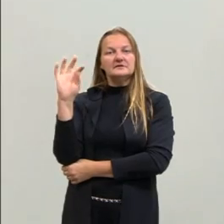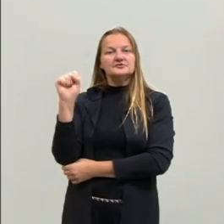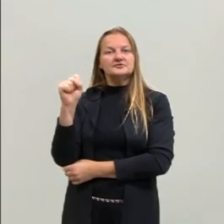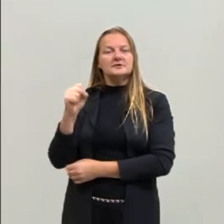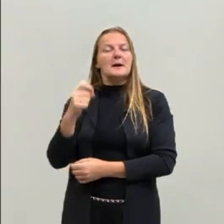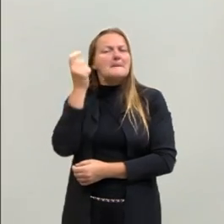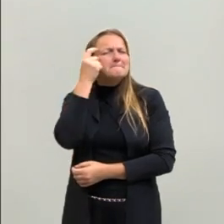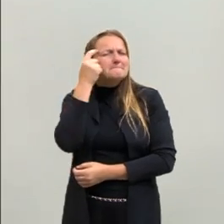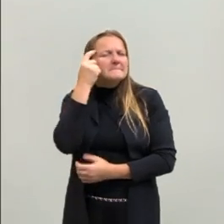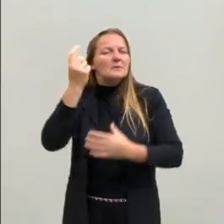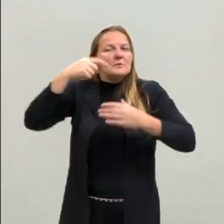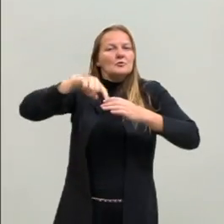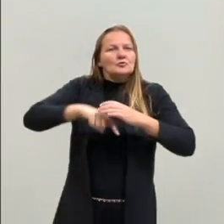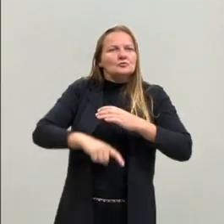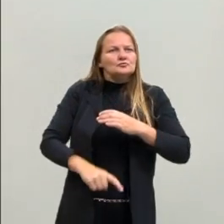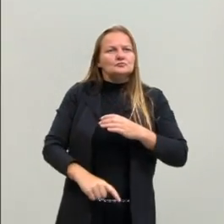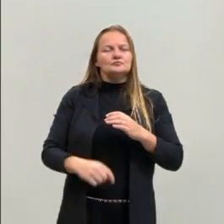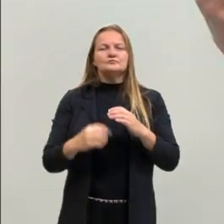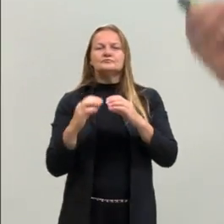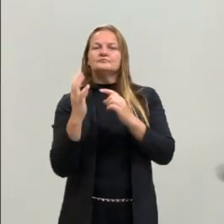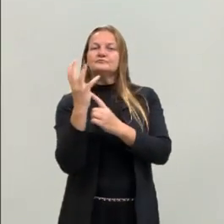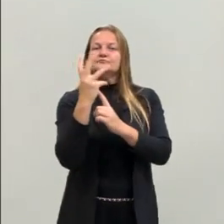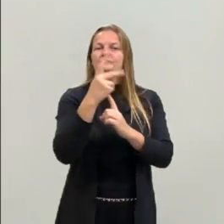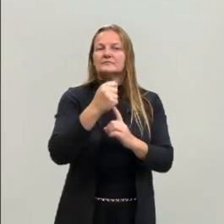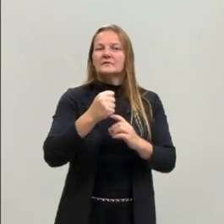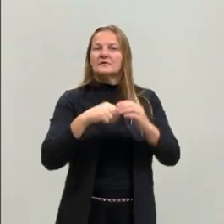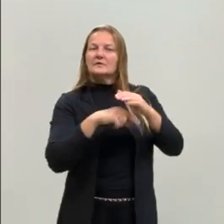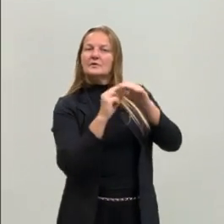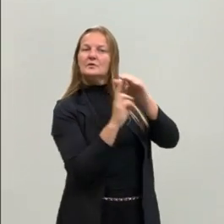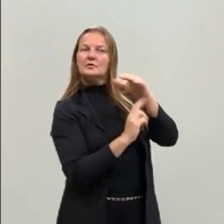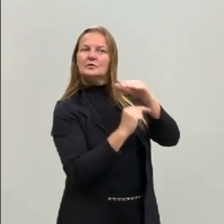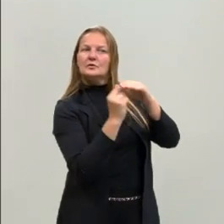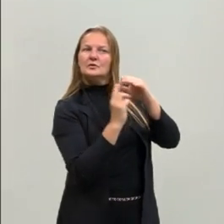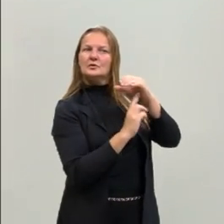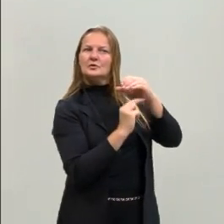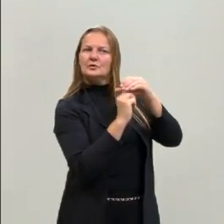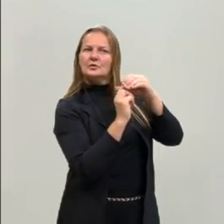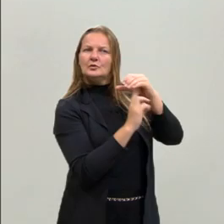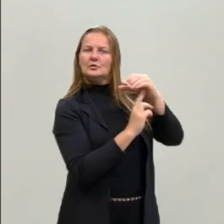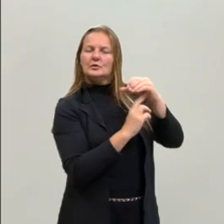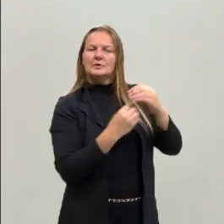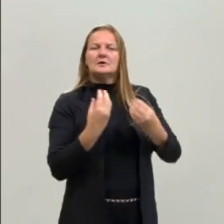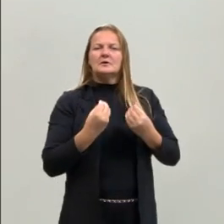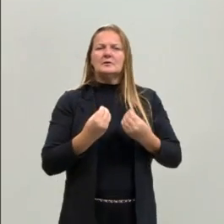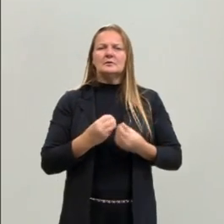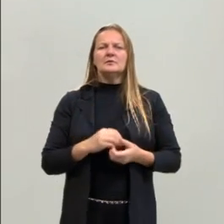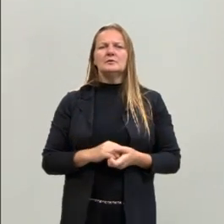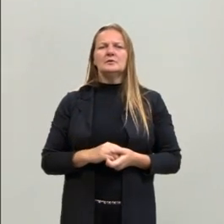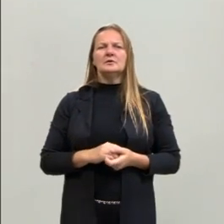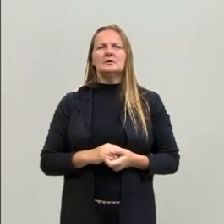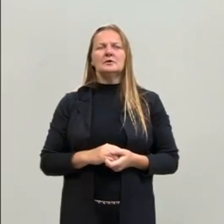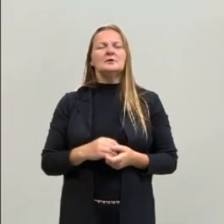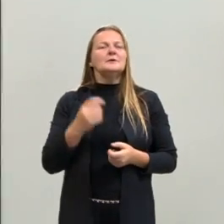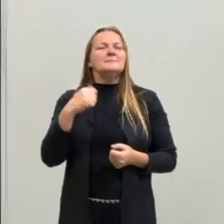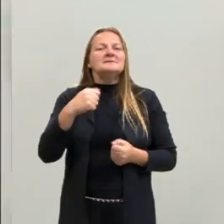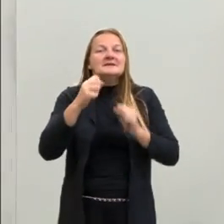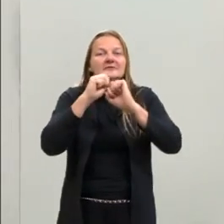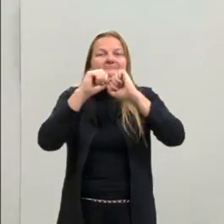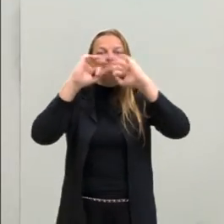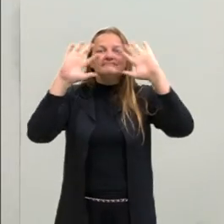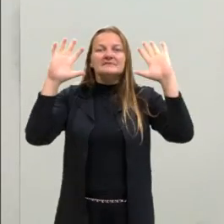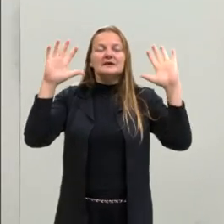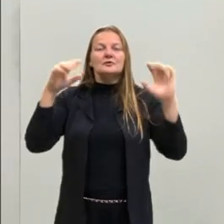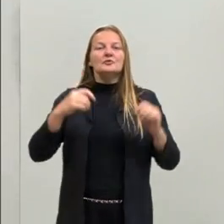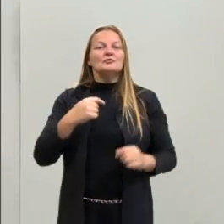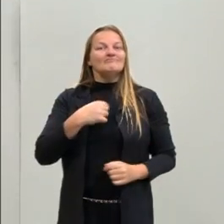rupestre, com uma expressão também do Arthur Bispo do Rosário. Isso é para que a gente entenda que a necessidade de se